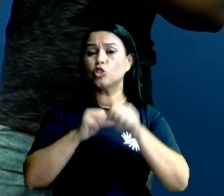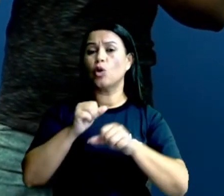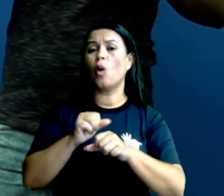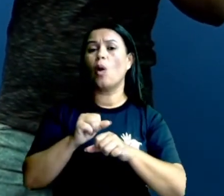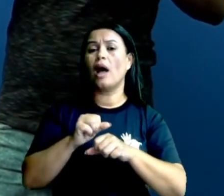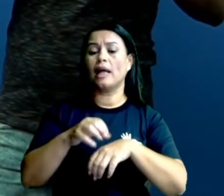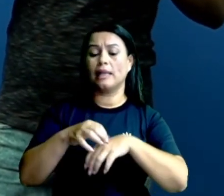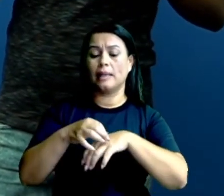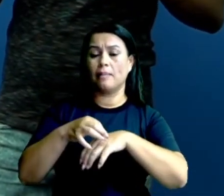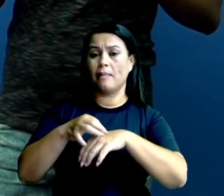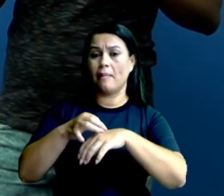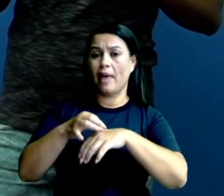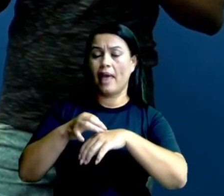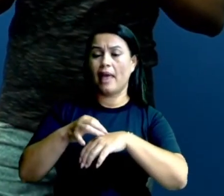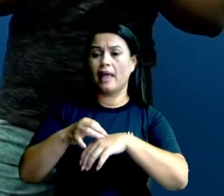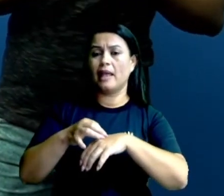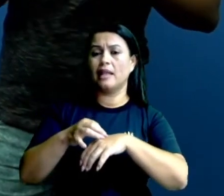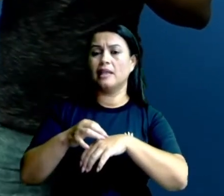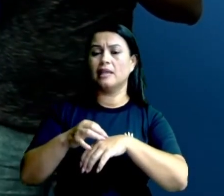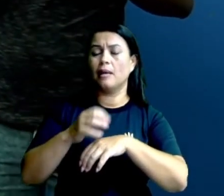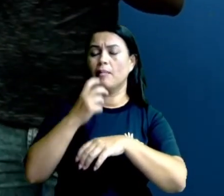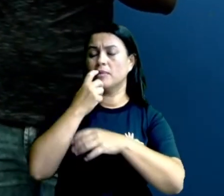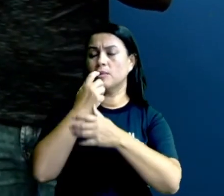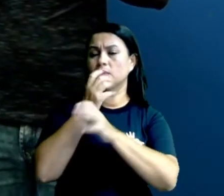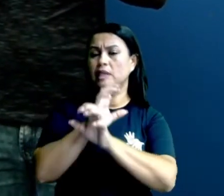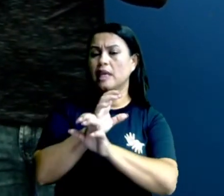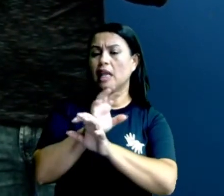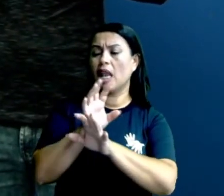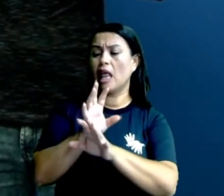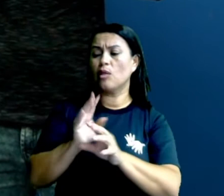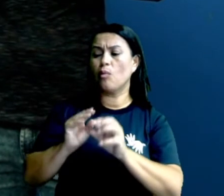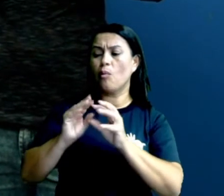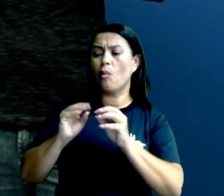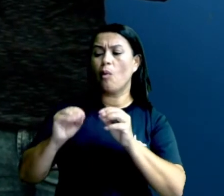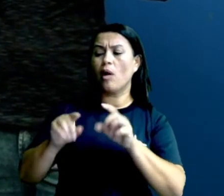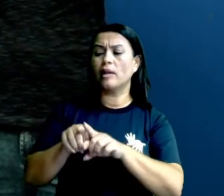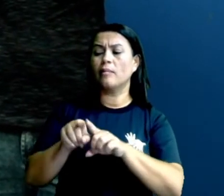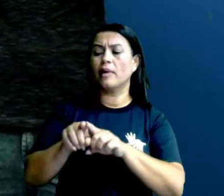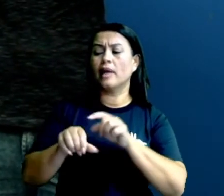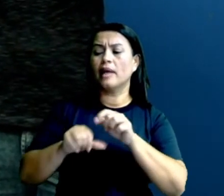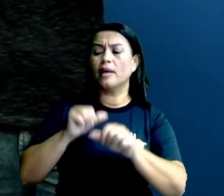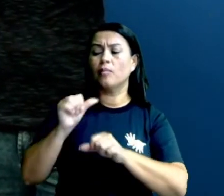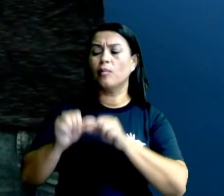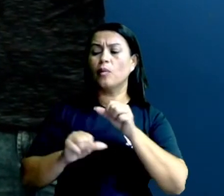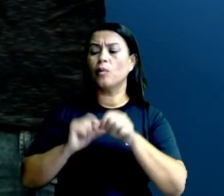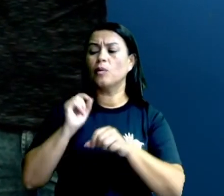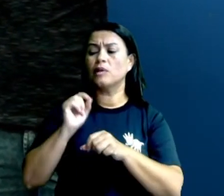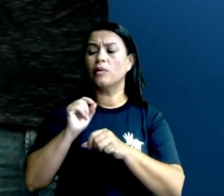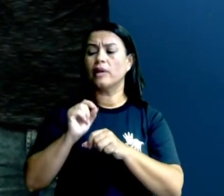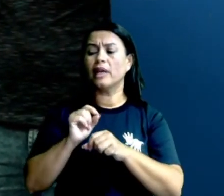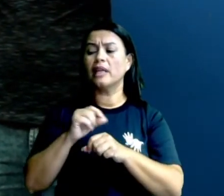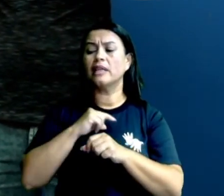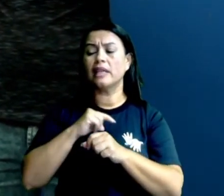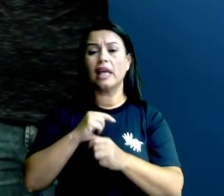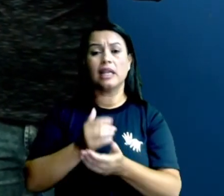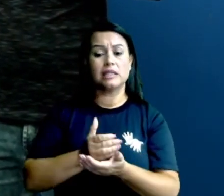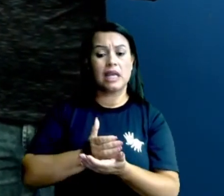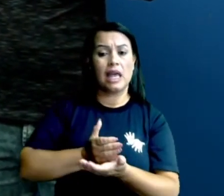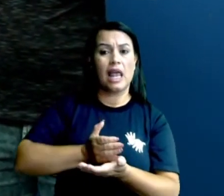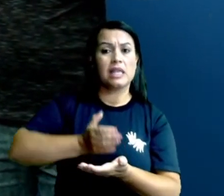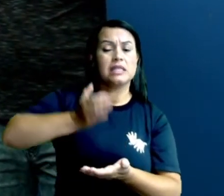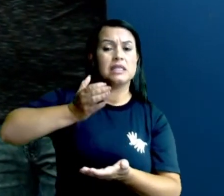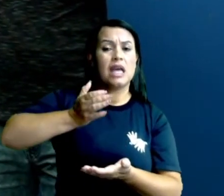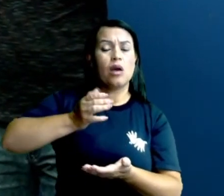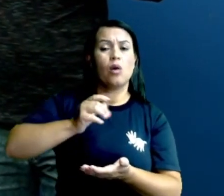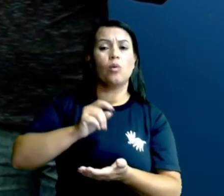pele seu exoesqueleto, ele é rígido, então essa equidise, ou muda, vai servir para auxiliar eles no seu crescimento. Já que ele cresceu,